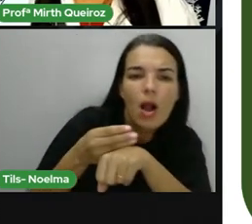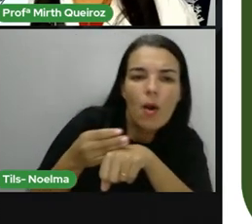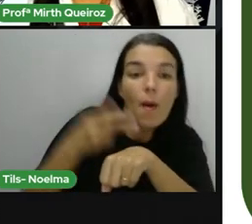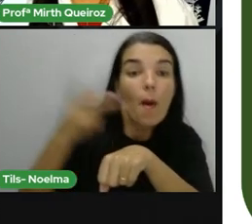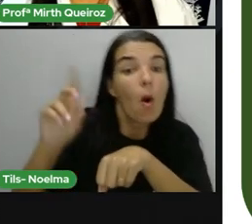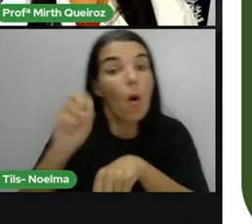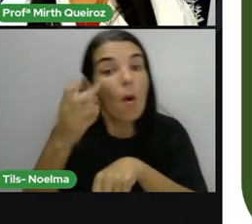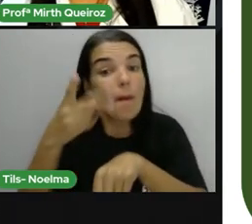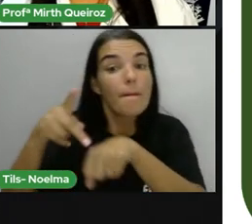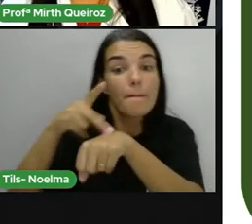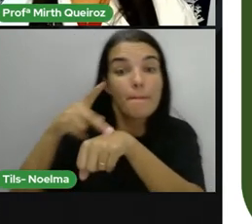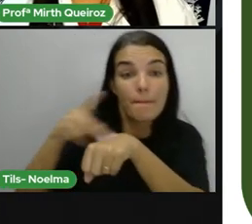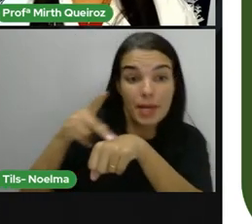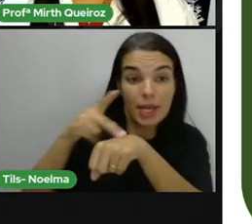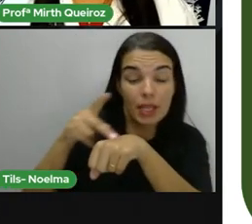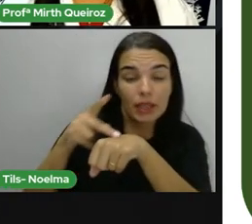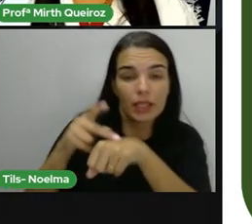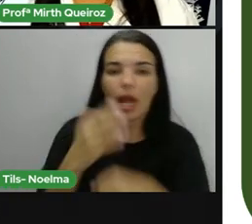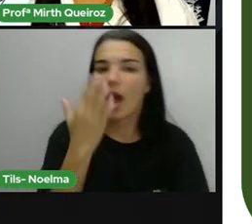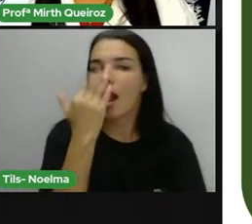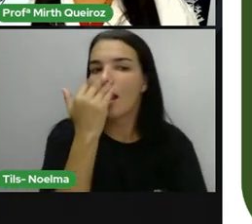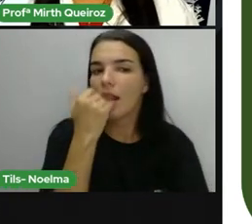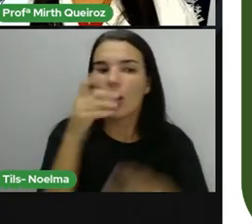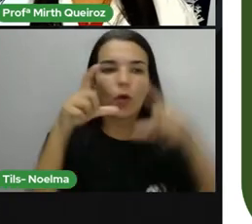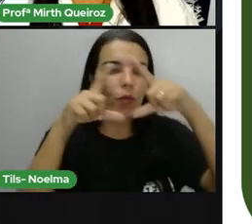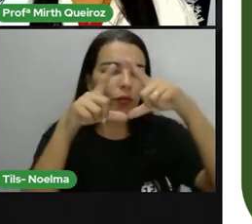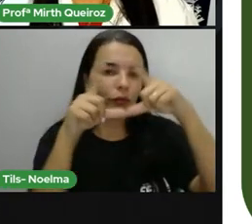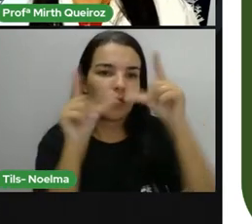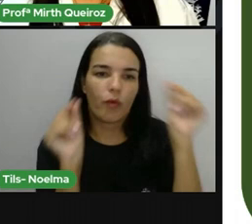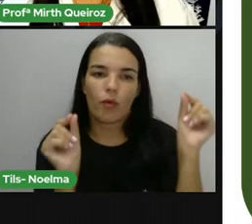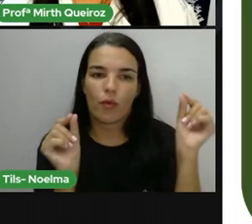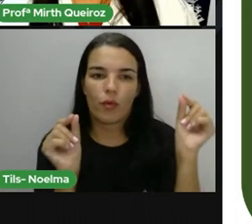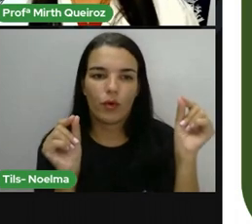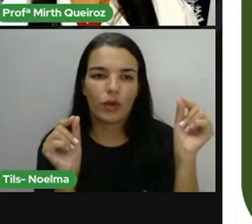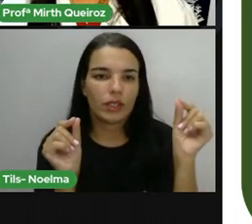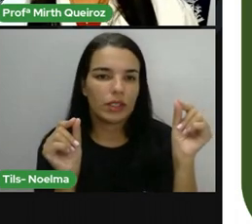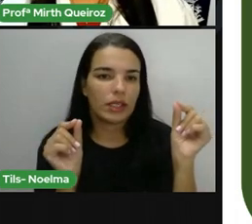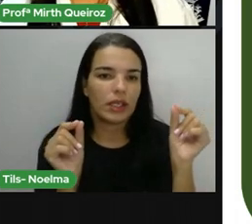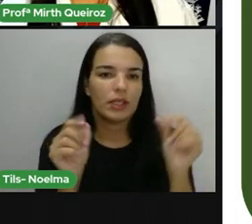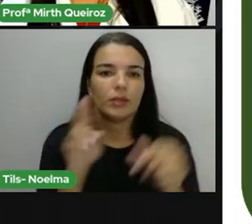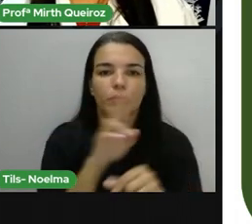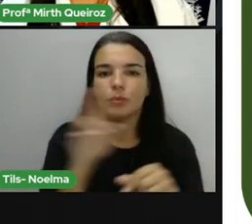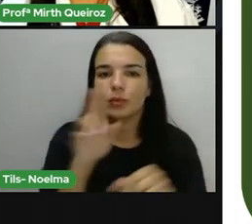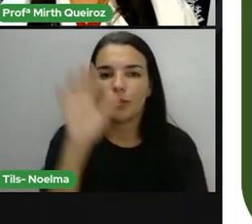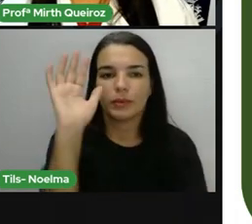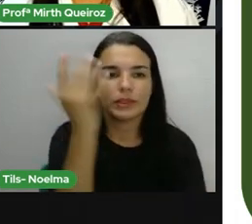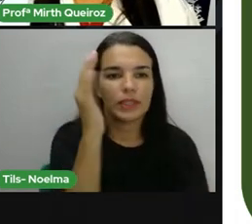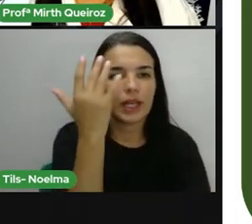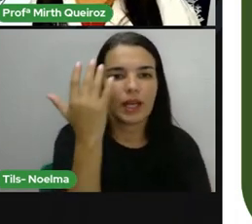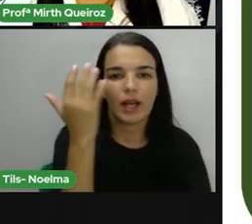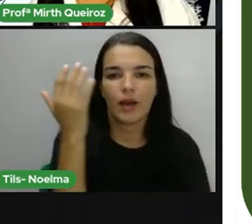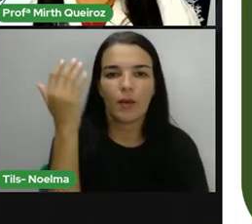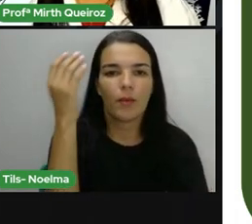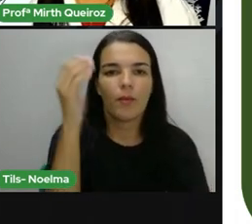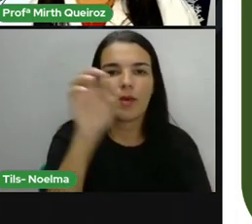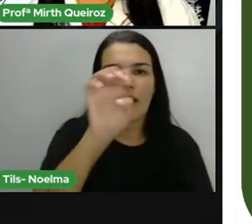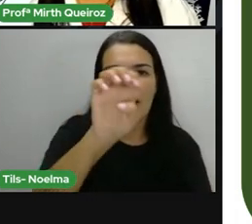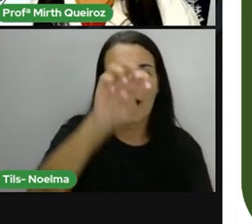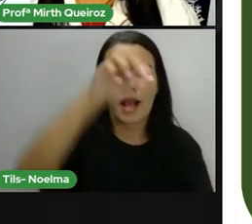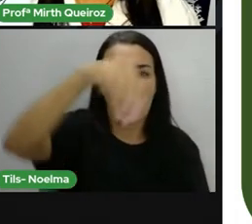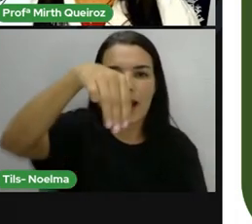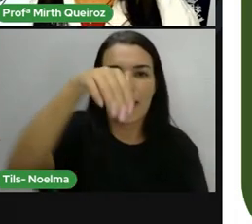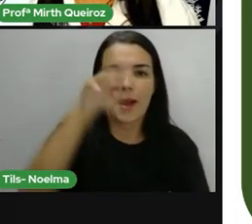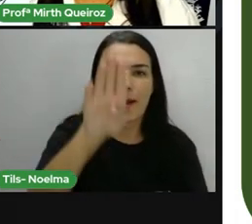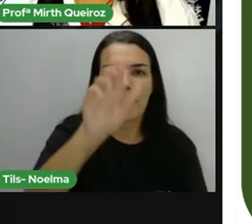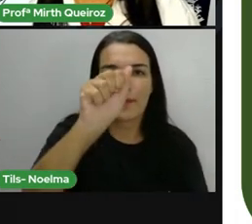Alimenta-se apenas de folhas, principalmente figueira, engazeira, em baúba, mas pode comer